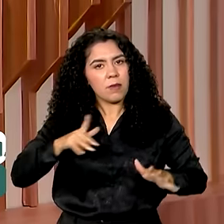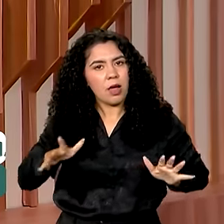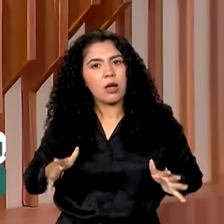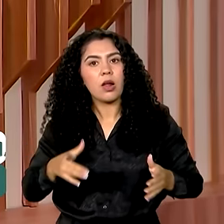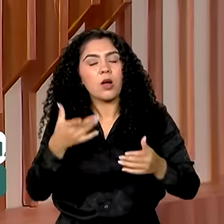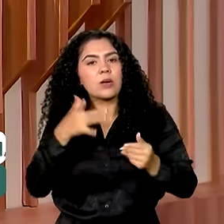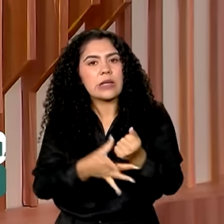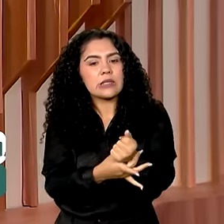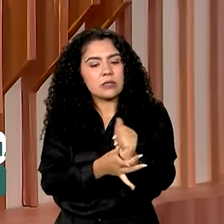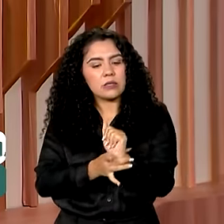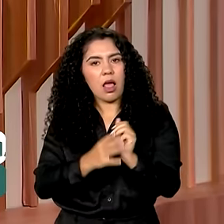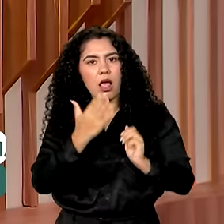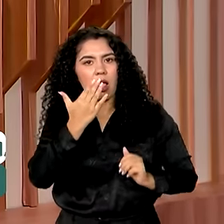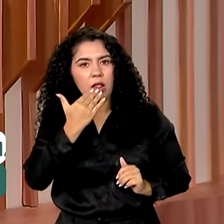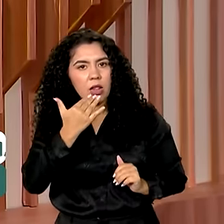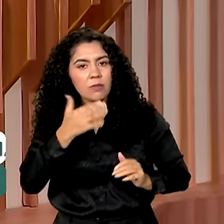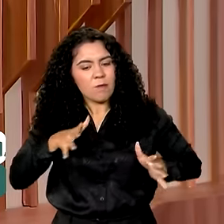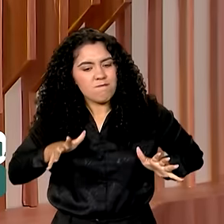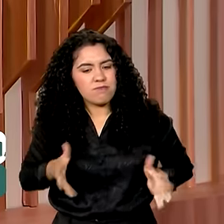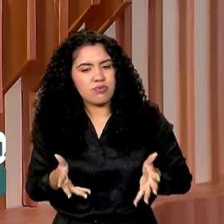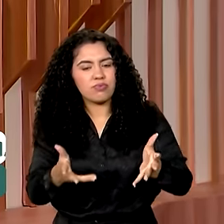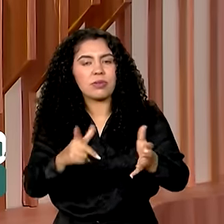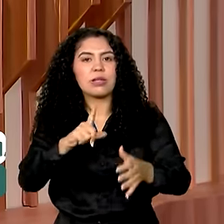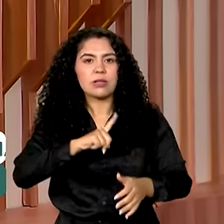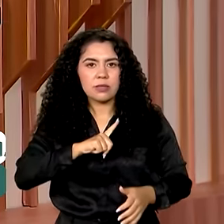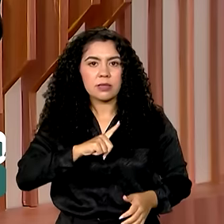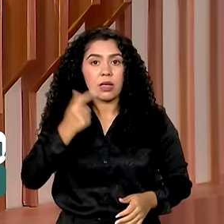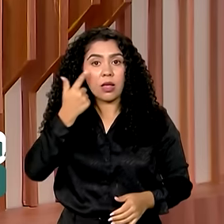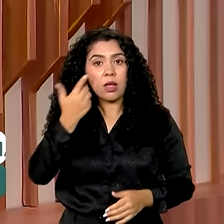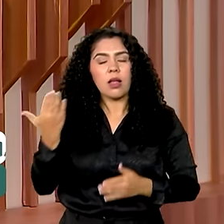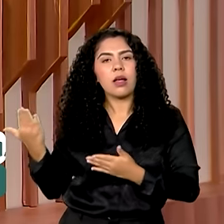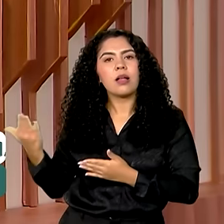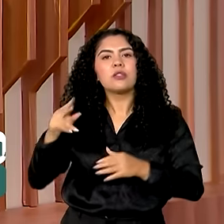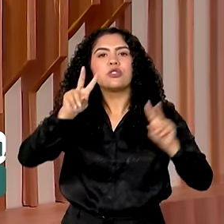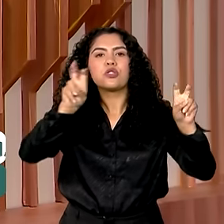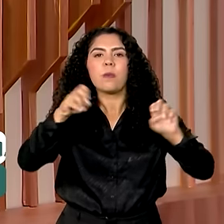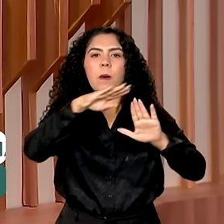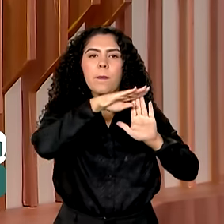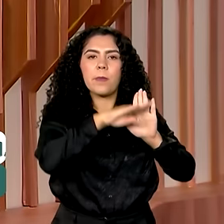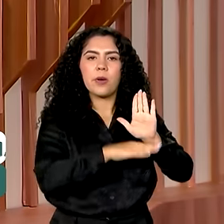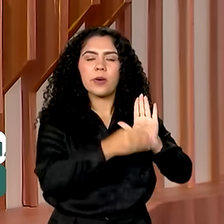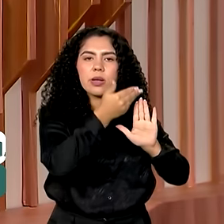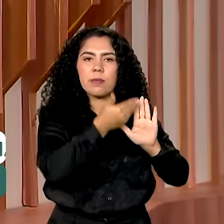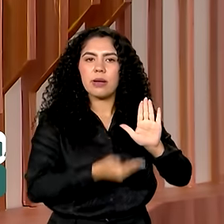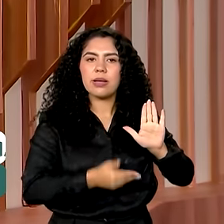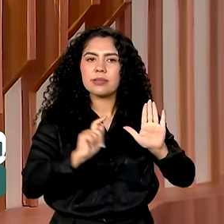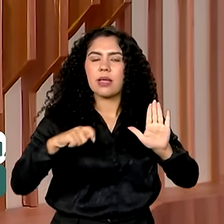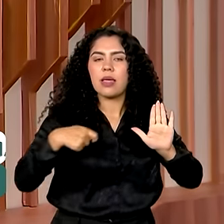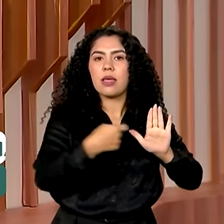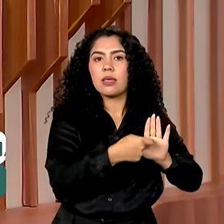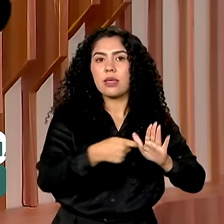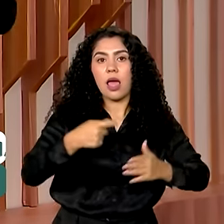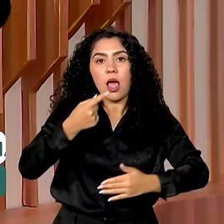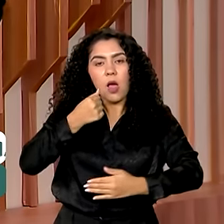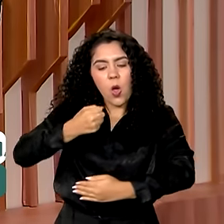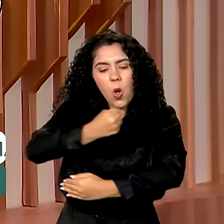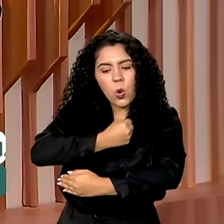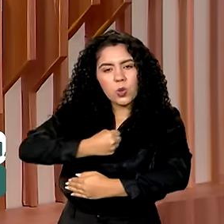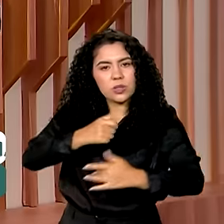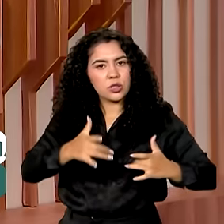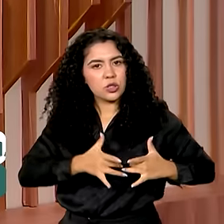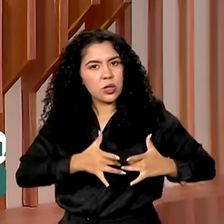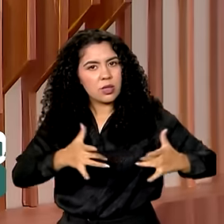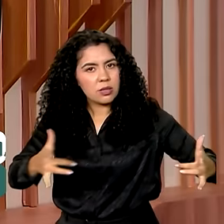nutricional estão sendo fortalecidos, como é o caso do Cozinha Solidária, que teve o edital prorrogado até sexta-feira para que novas